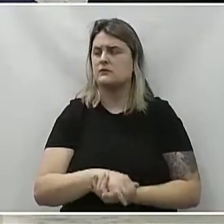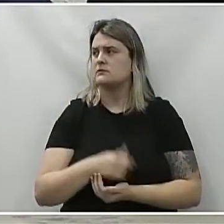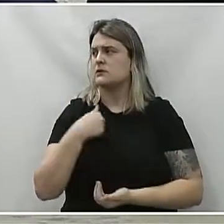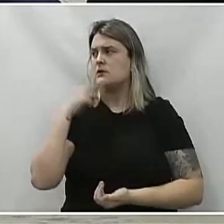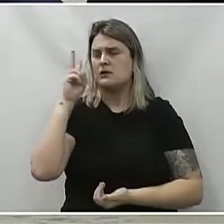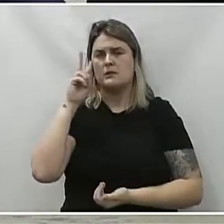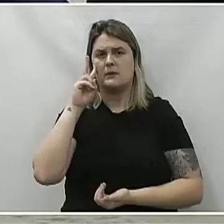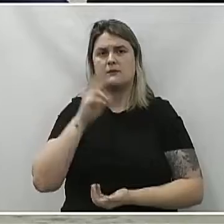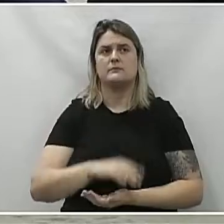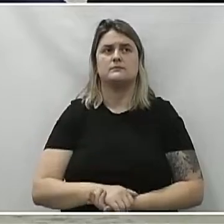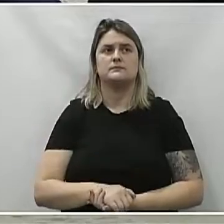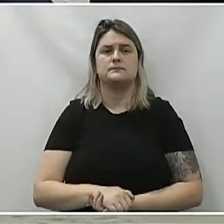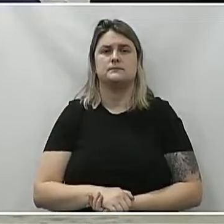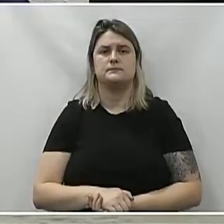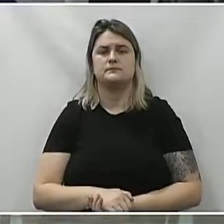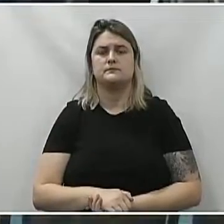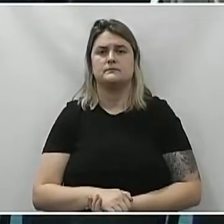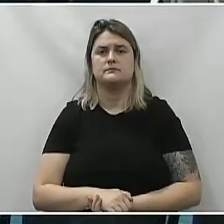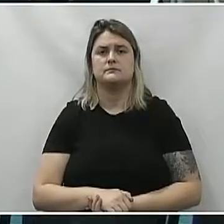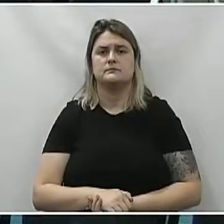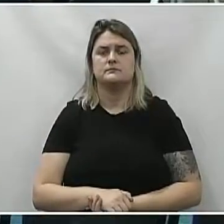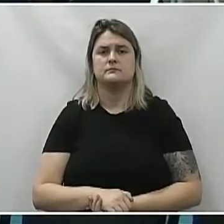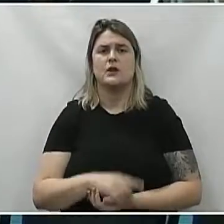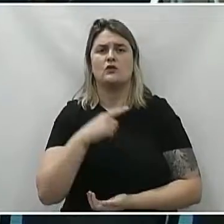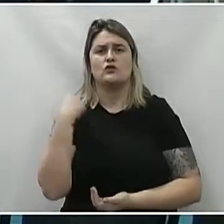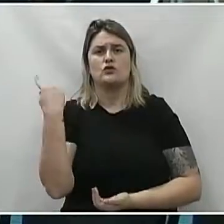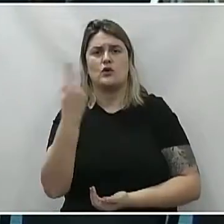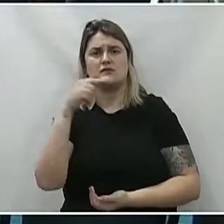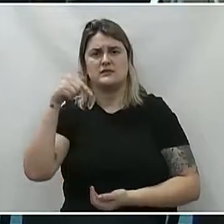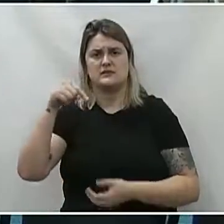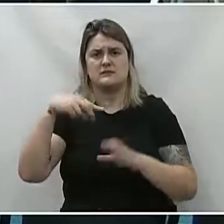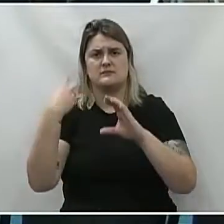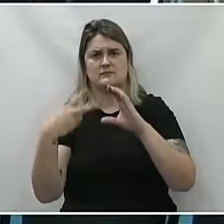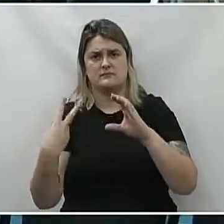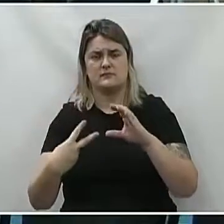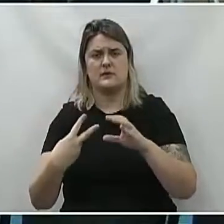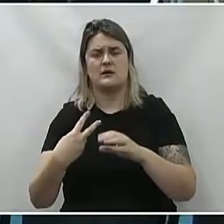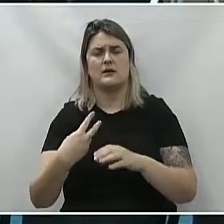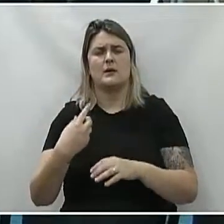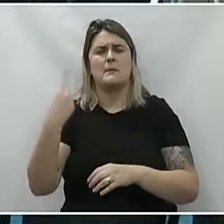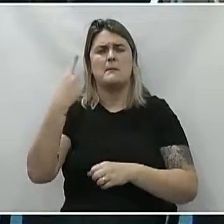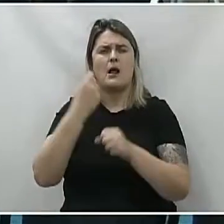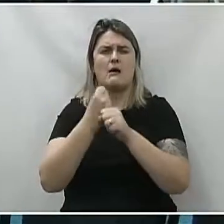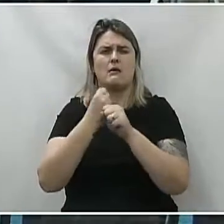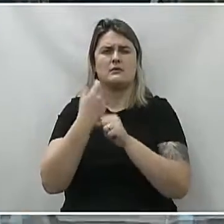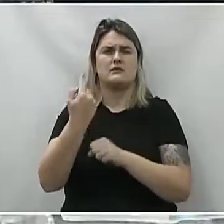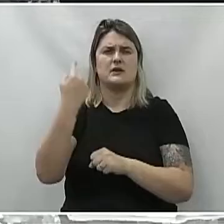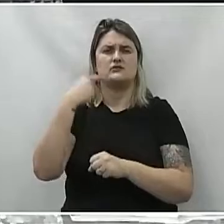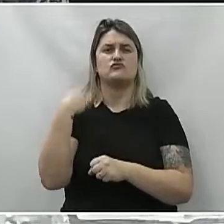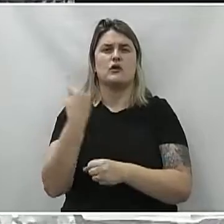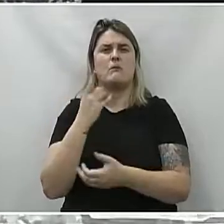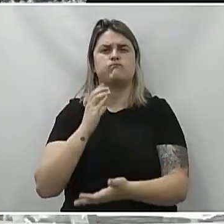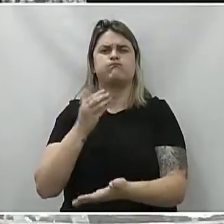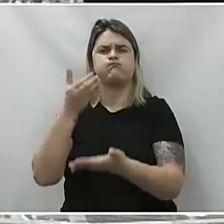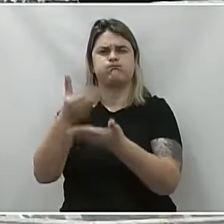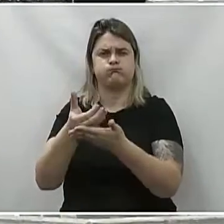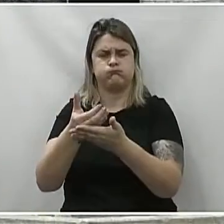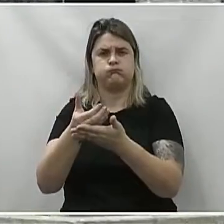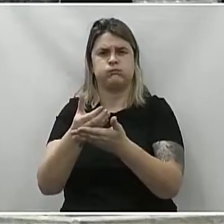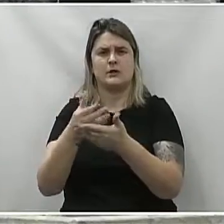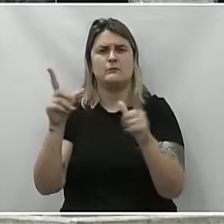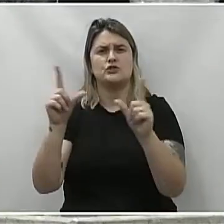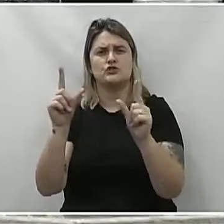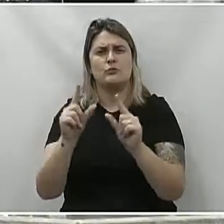lembrar uma coisa. Pode falar, senhora vereadora. Obrigada. Nós, aqui nessa Câmara, na primeira legislatura, demos um valor para um aporte para